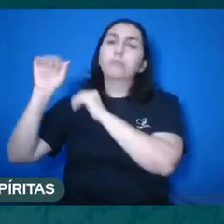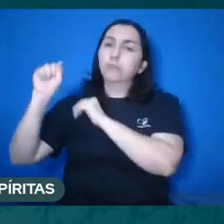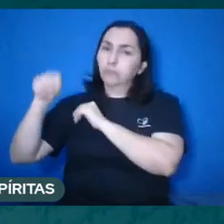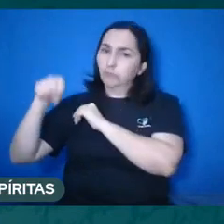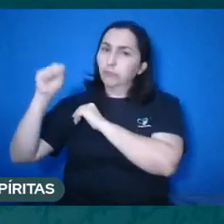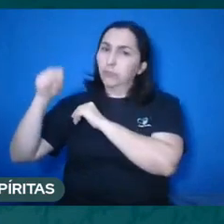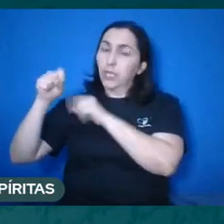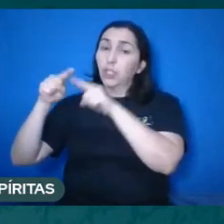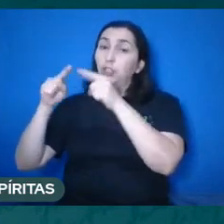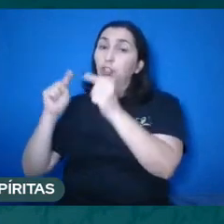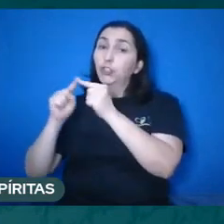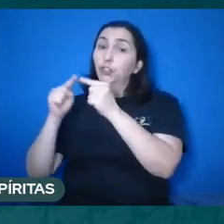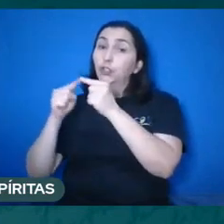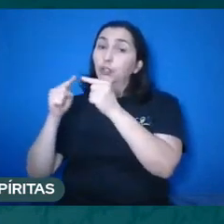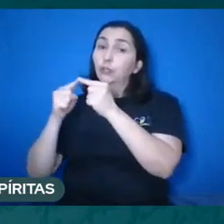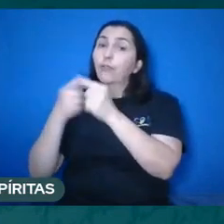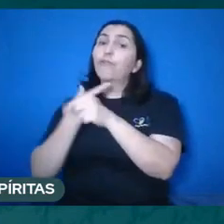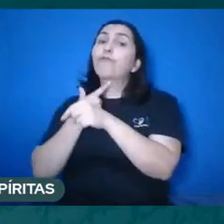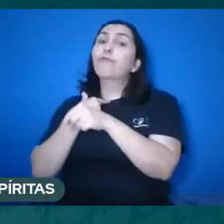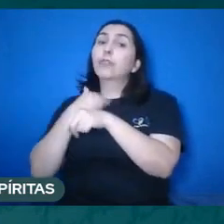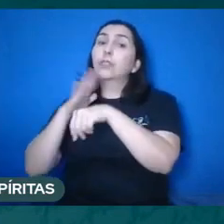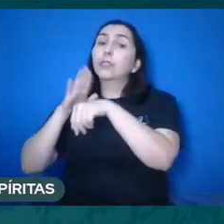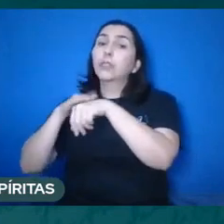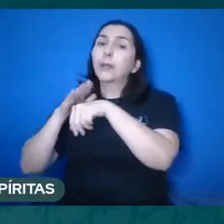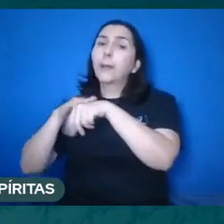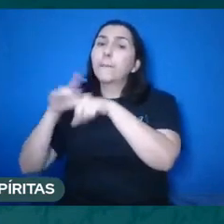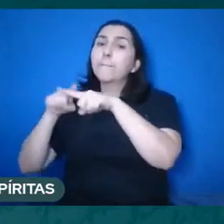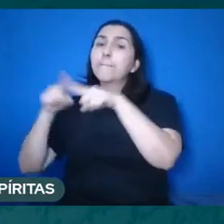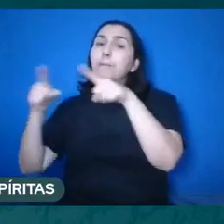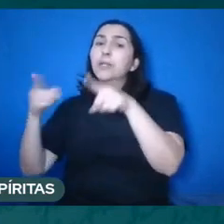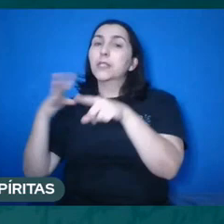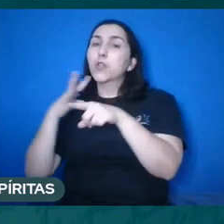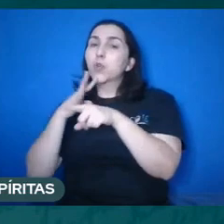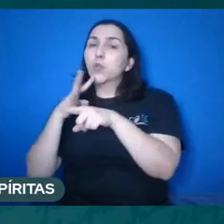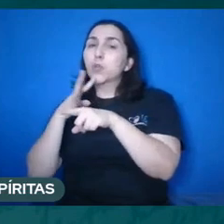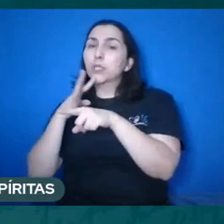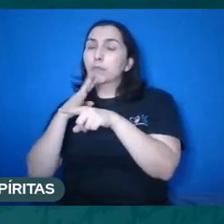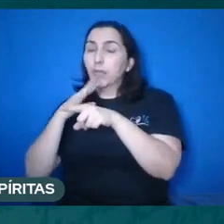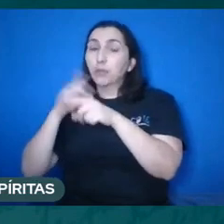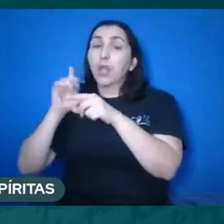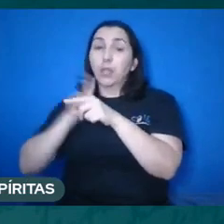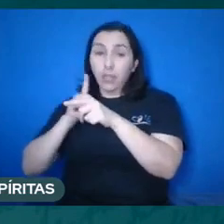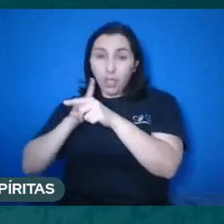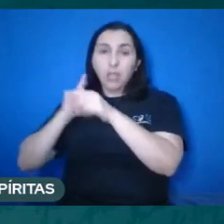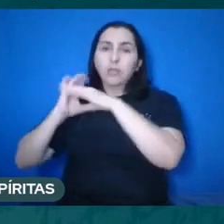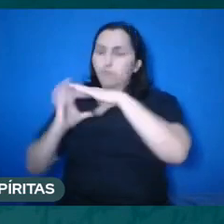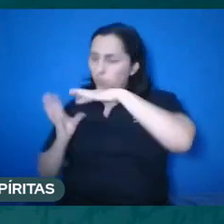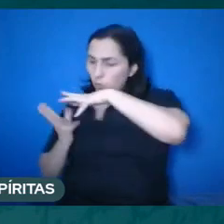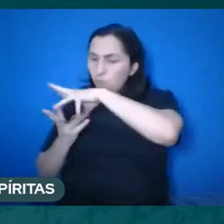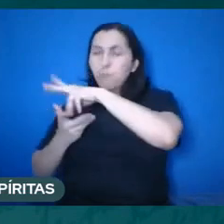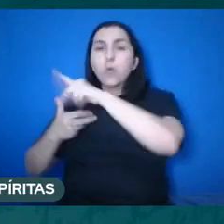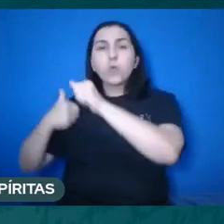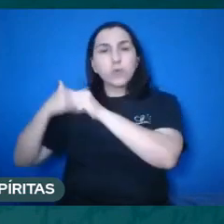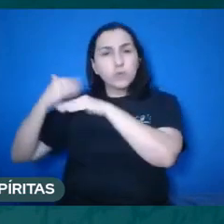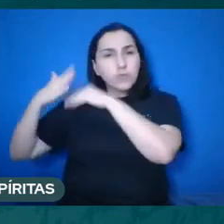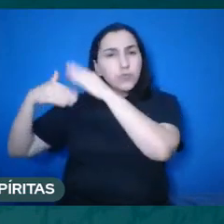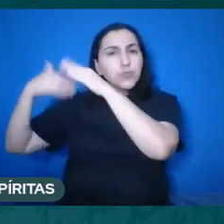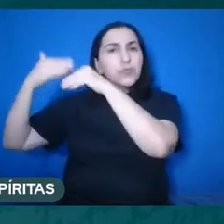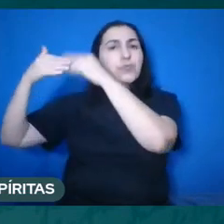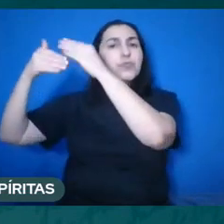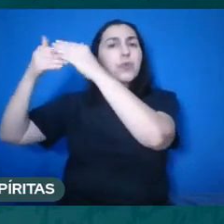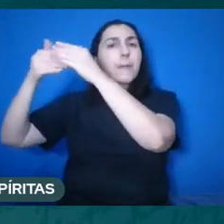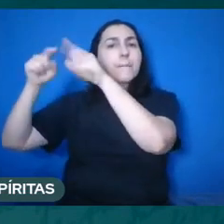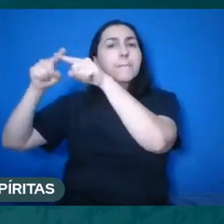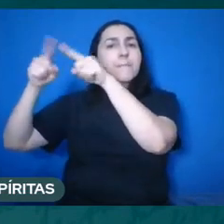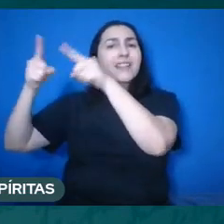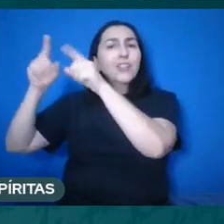vontade, mas em conhecimento, veja, evolui em conhecimento. E aí eles acrescentam, mas só o contato com a